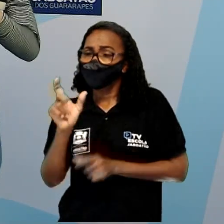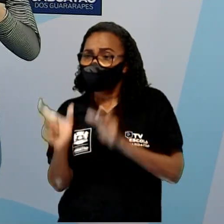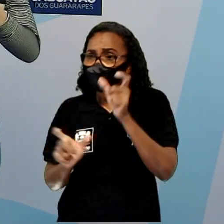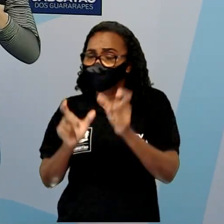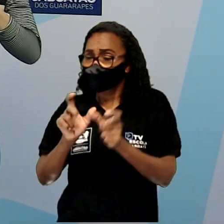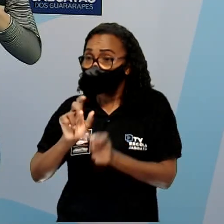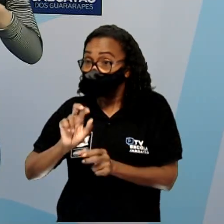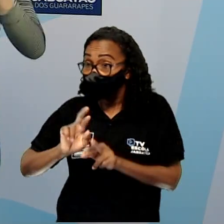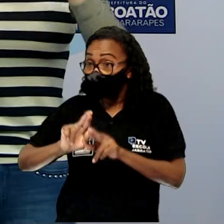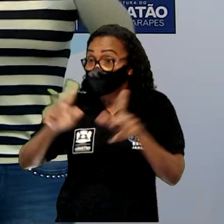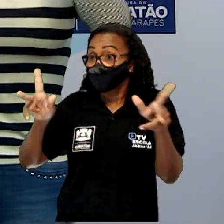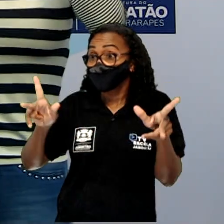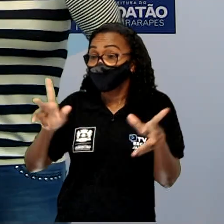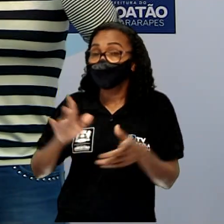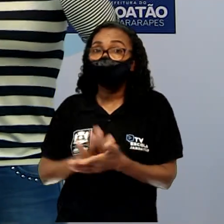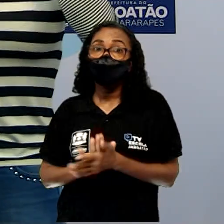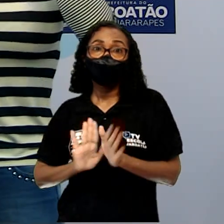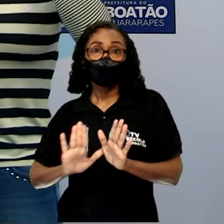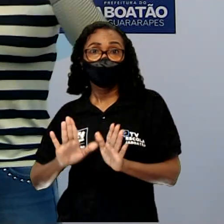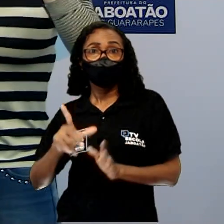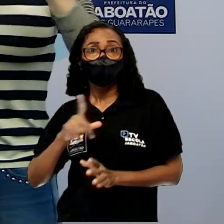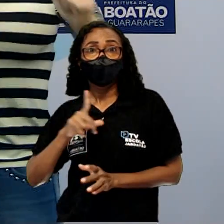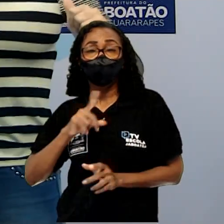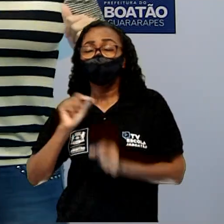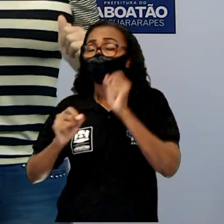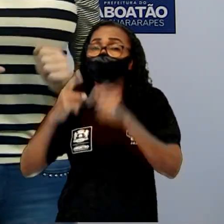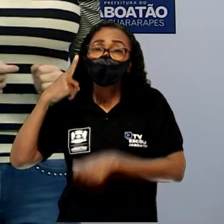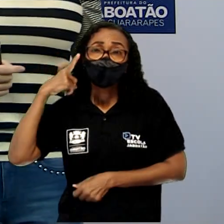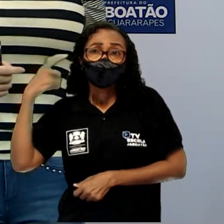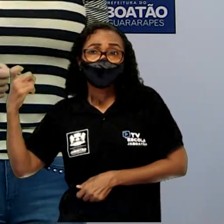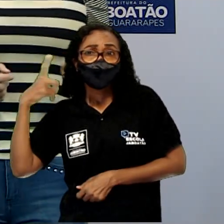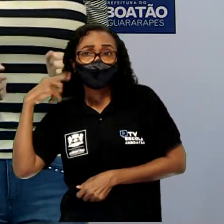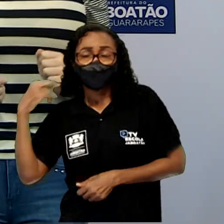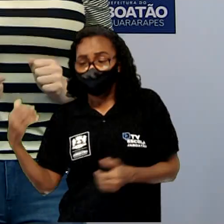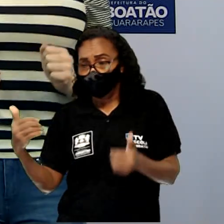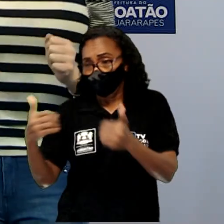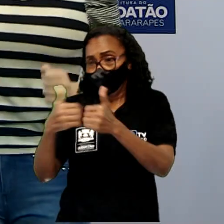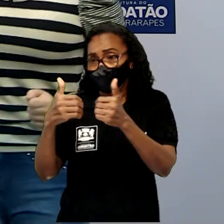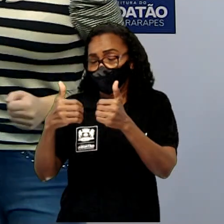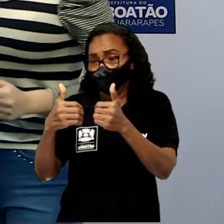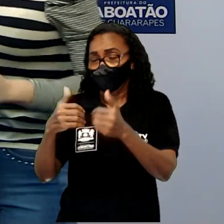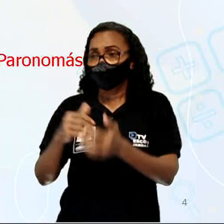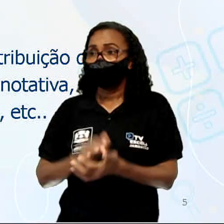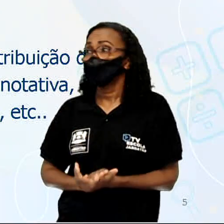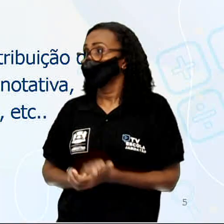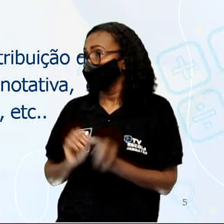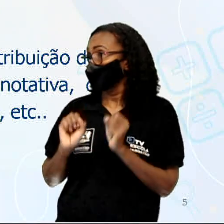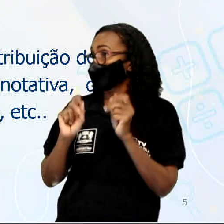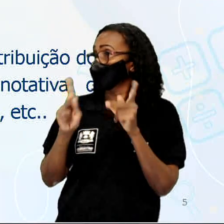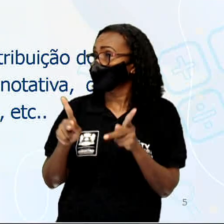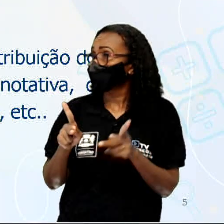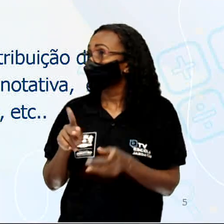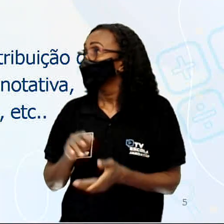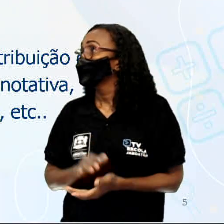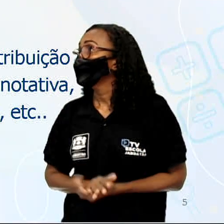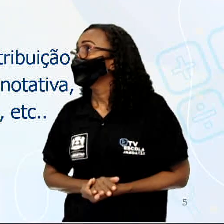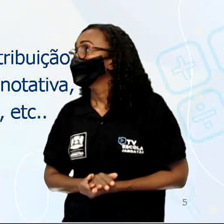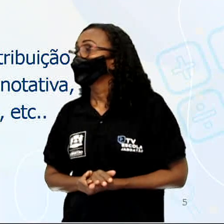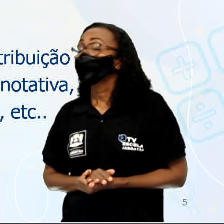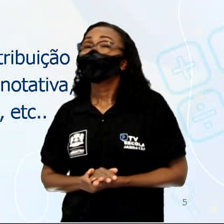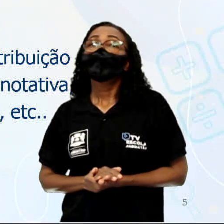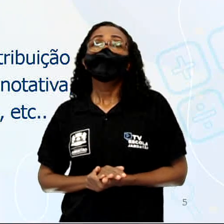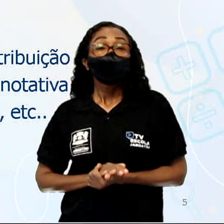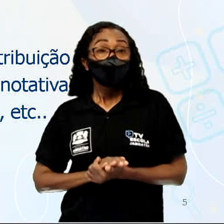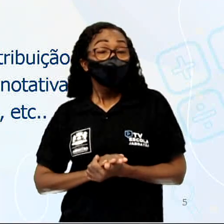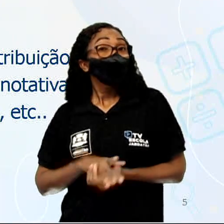Mas, ao mesmo tempo, nós temos uma sonoridade muito próxima. Ok? Por falar em